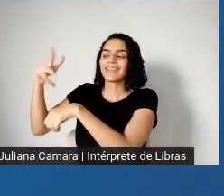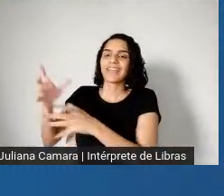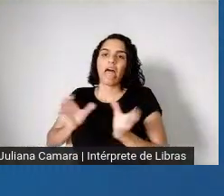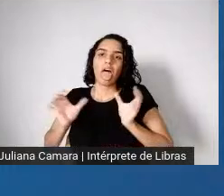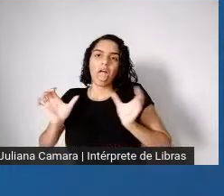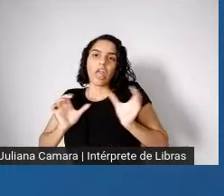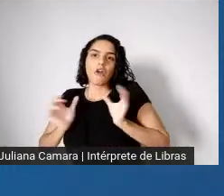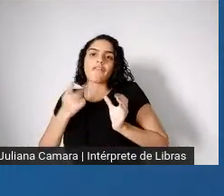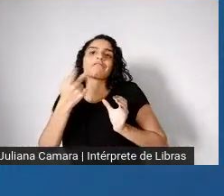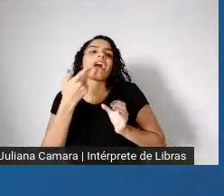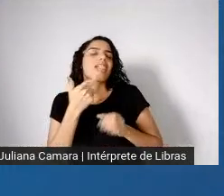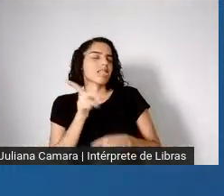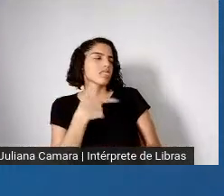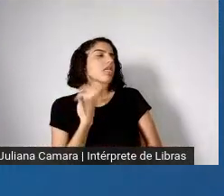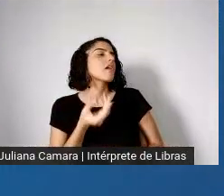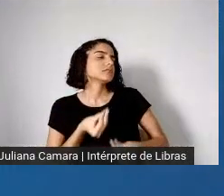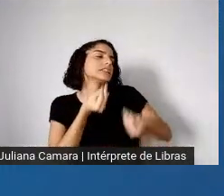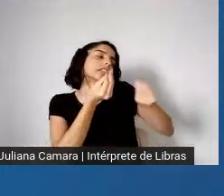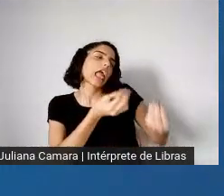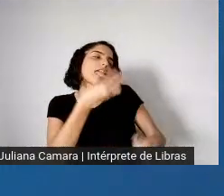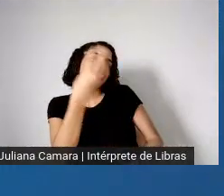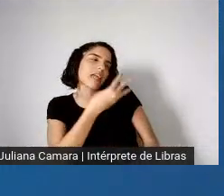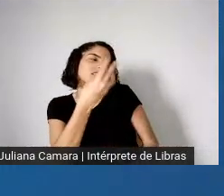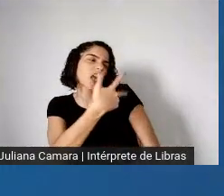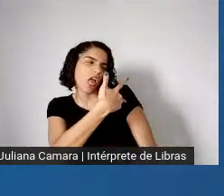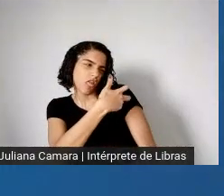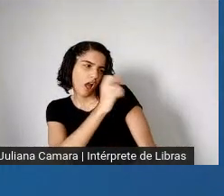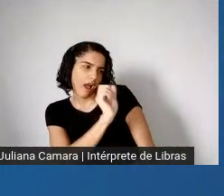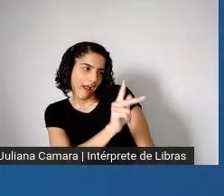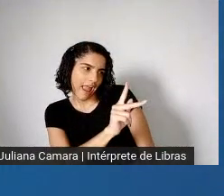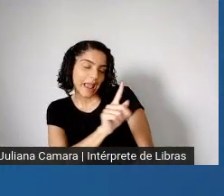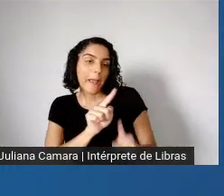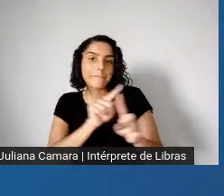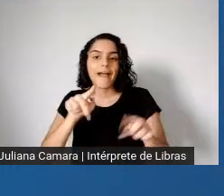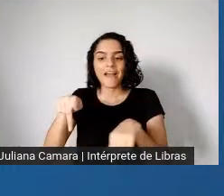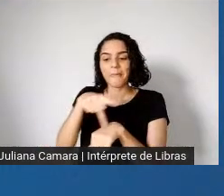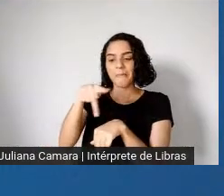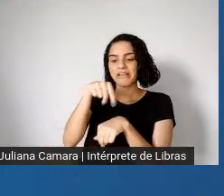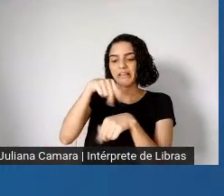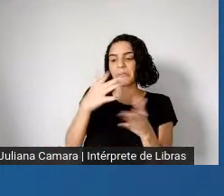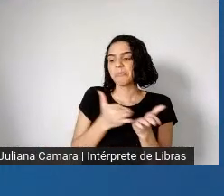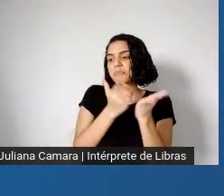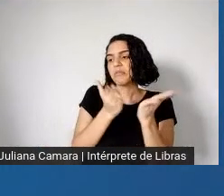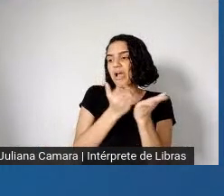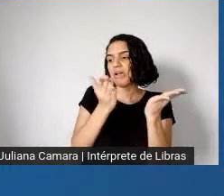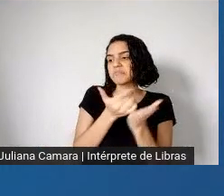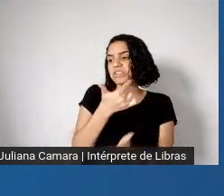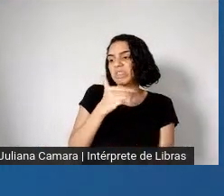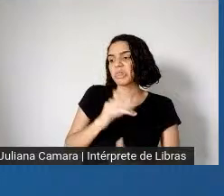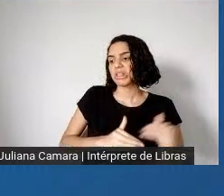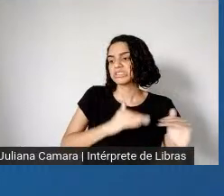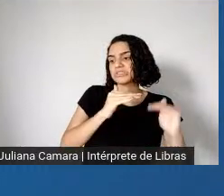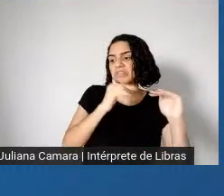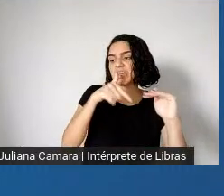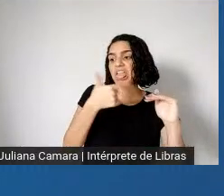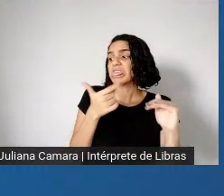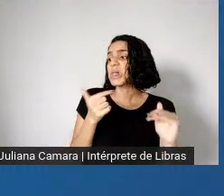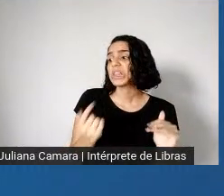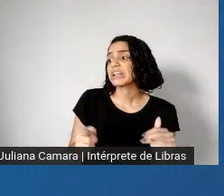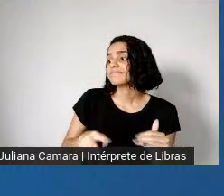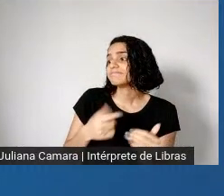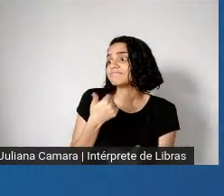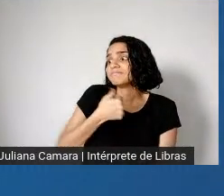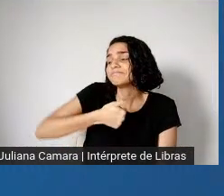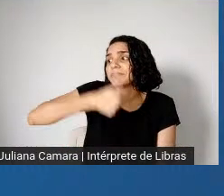vacina para os países menos desenvolvidos. Os menos e os